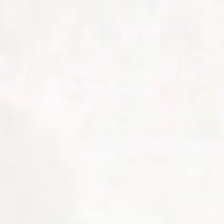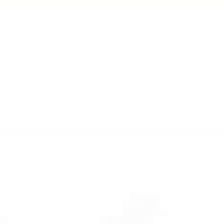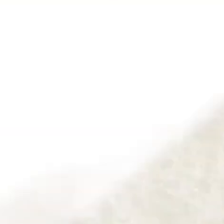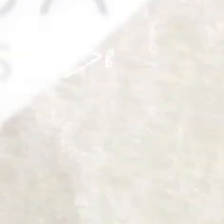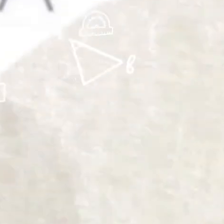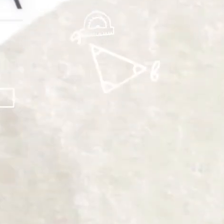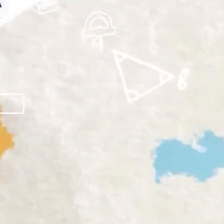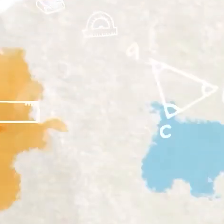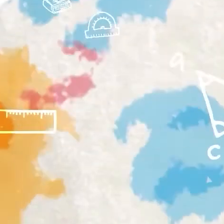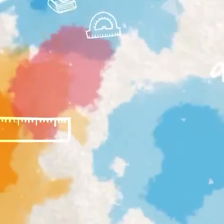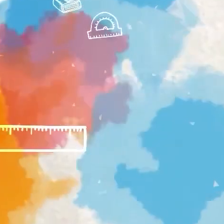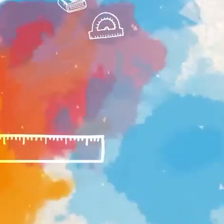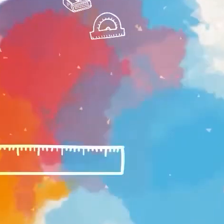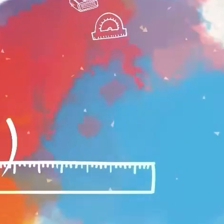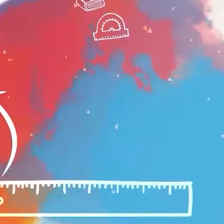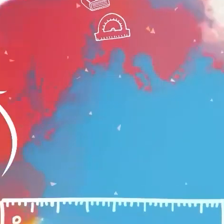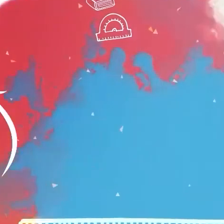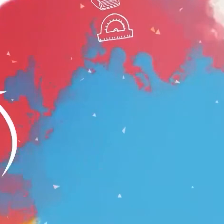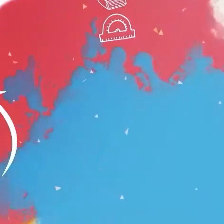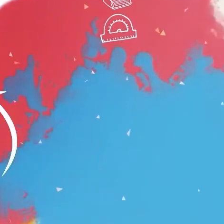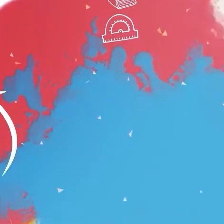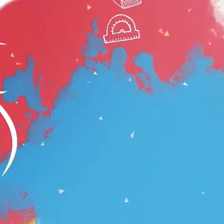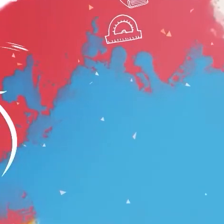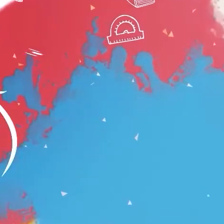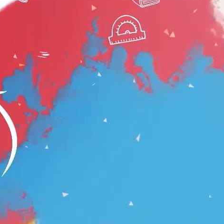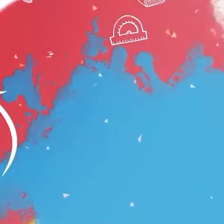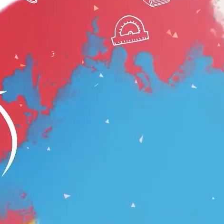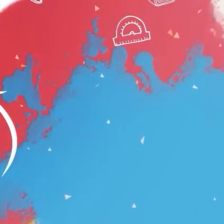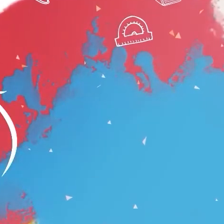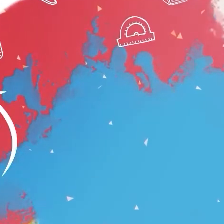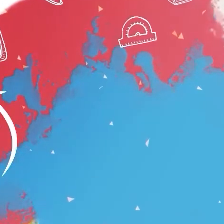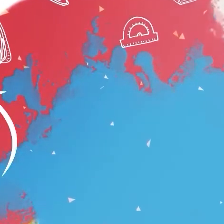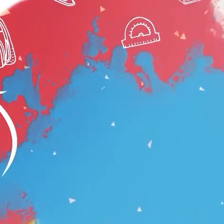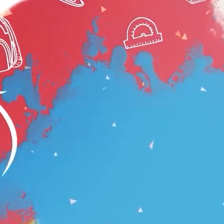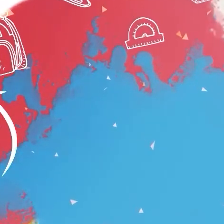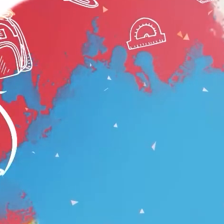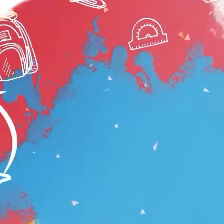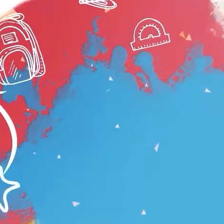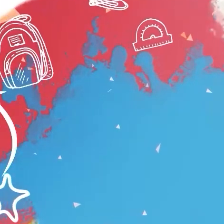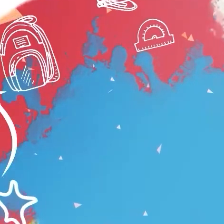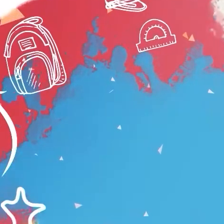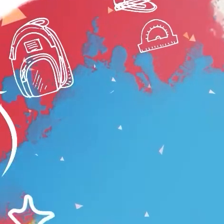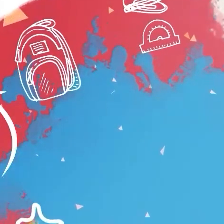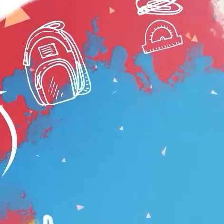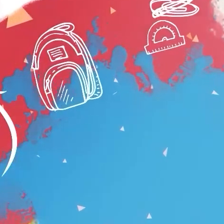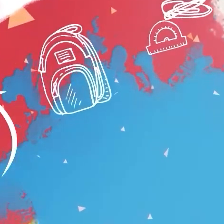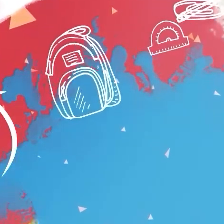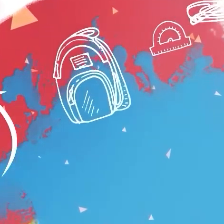Legendas